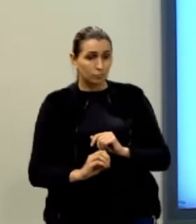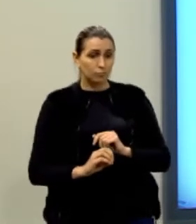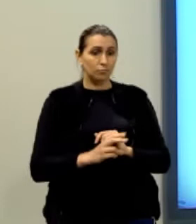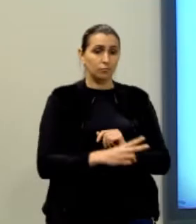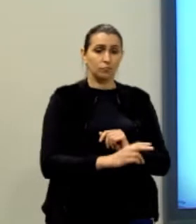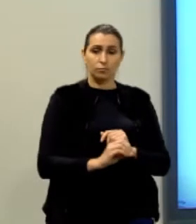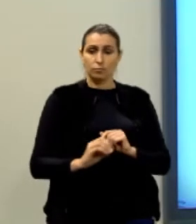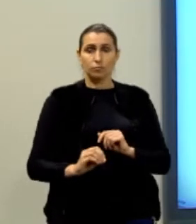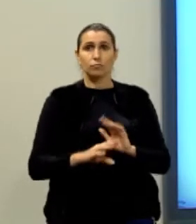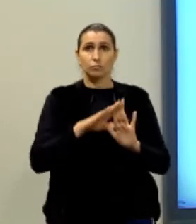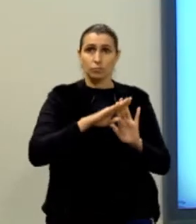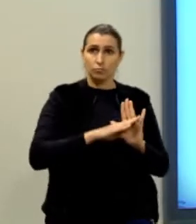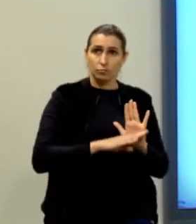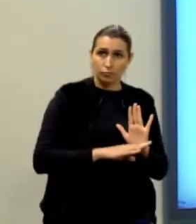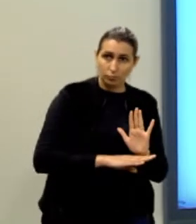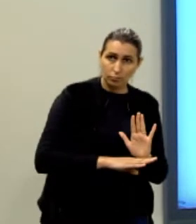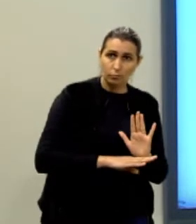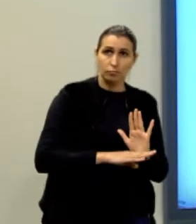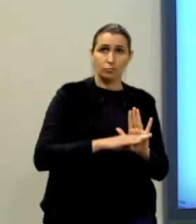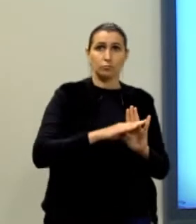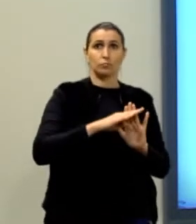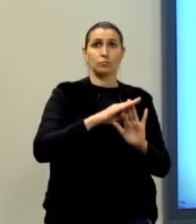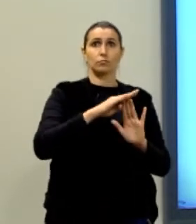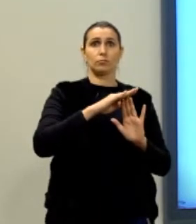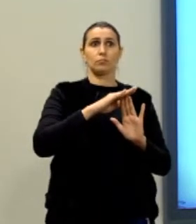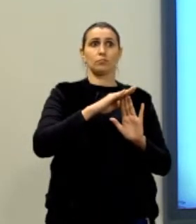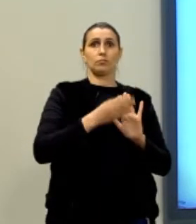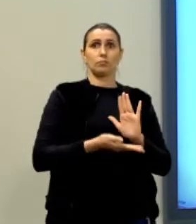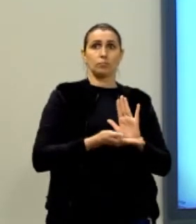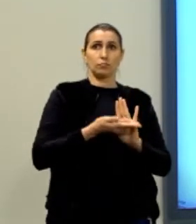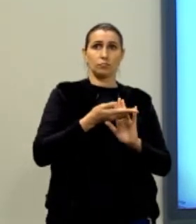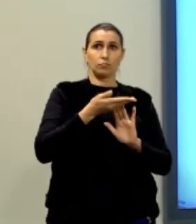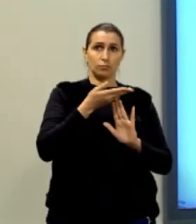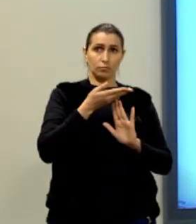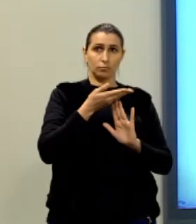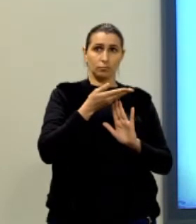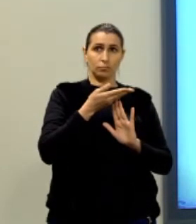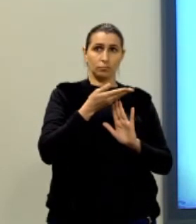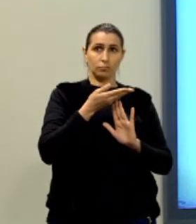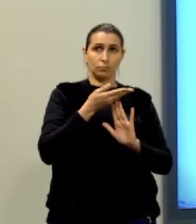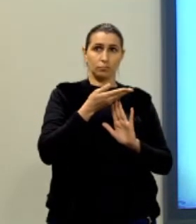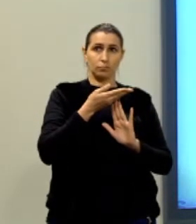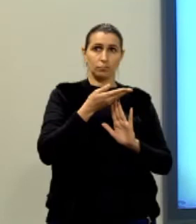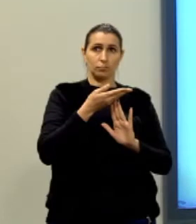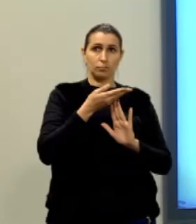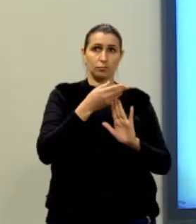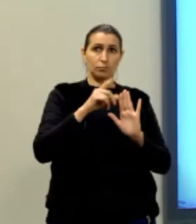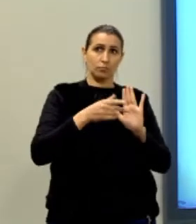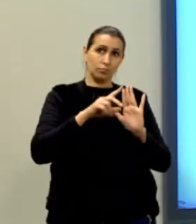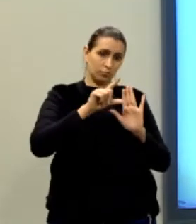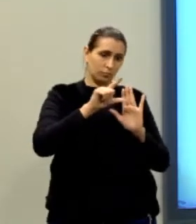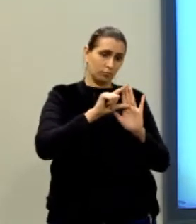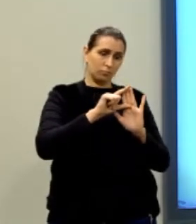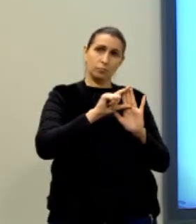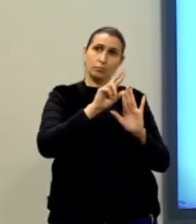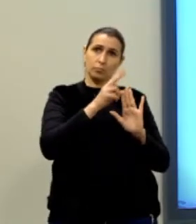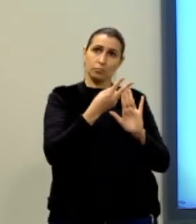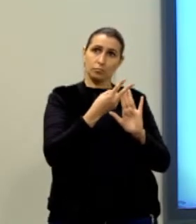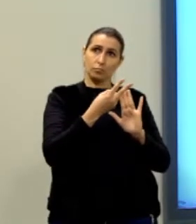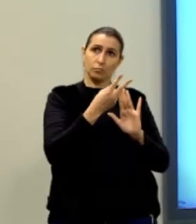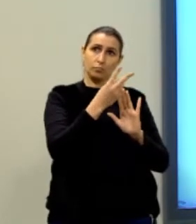e 200 pontos. Ou seja, o é importante para nós aqui, esses dois aqui, nem vamos ver os outros, tá? Vamos ver os dois últimos.